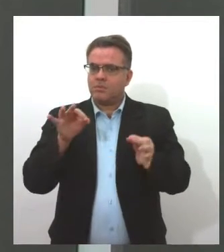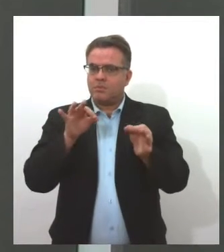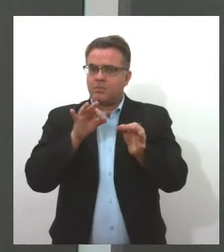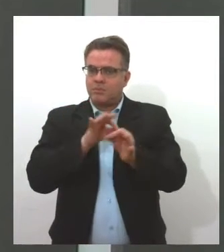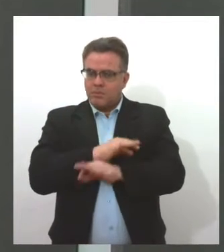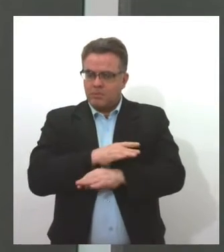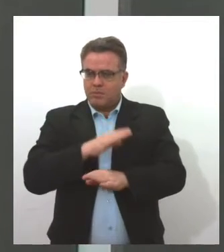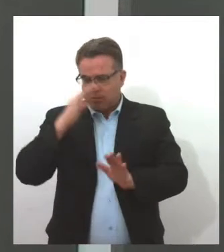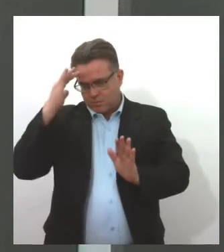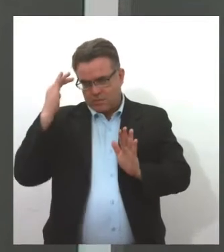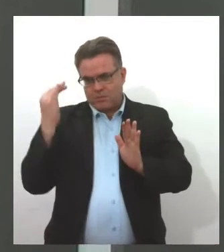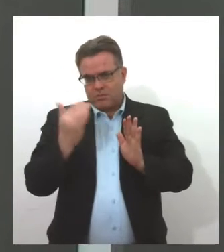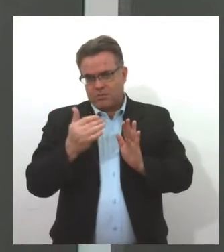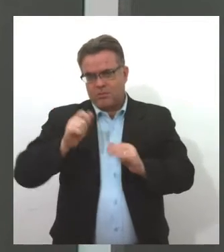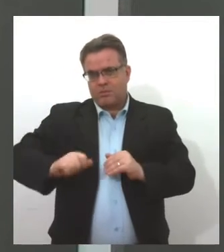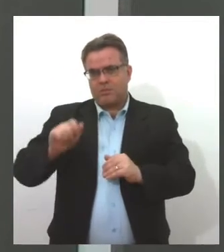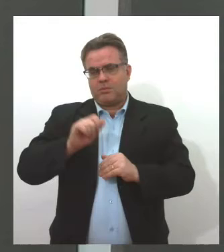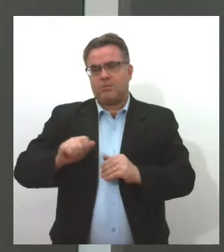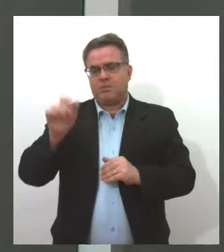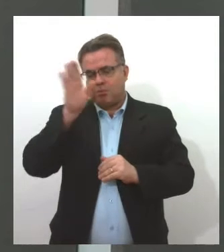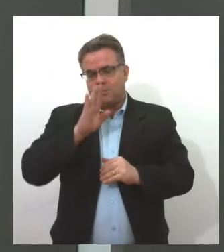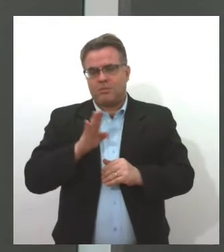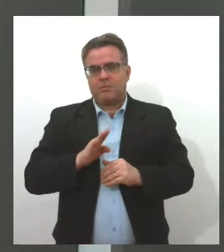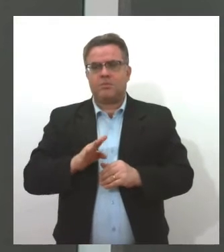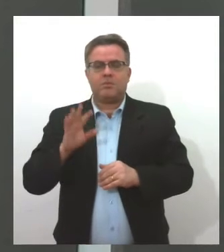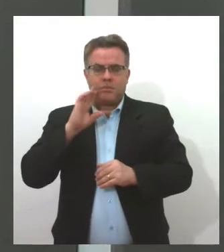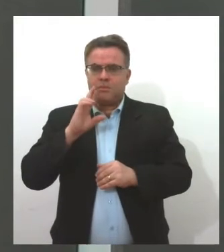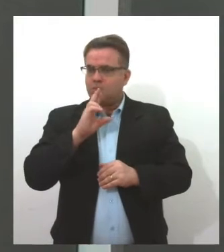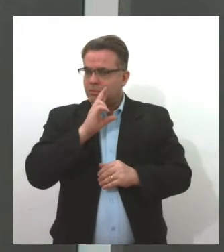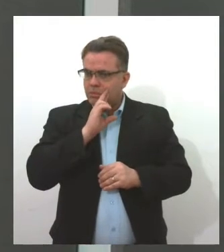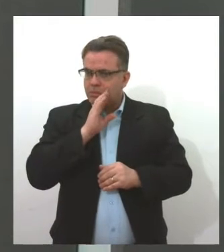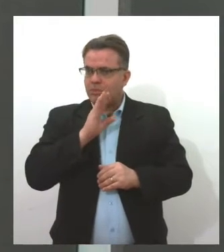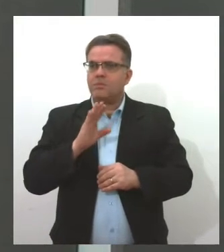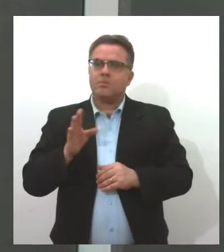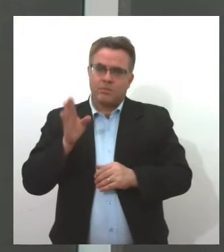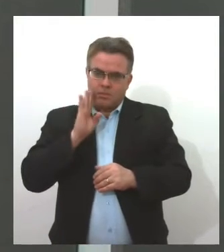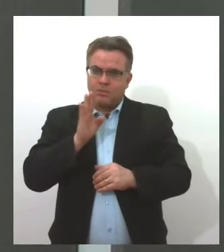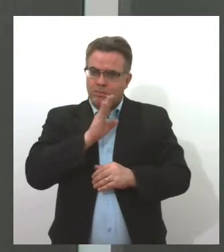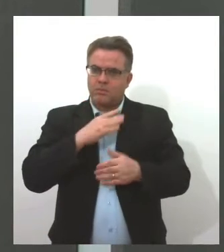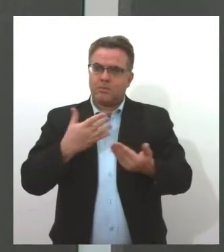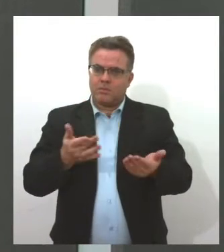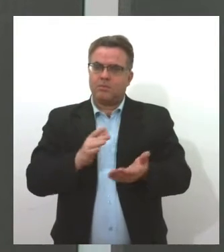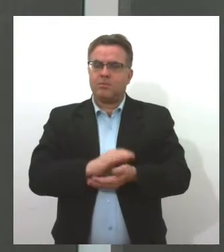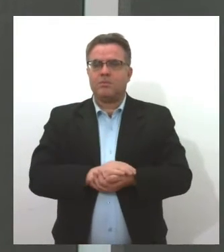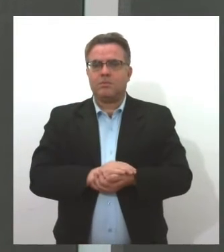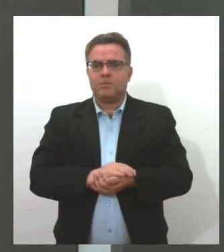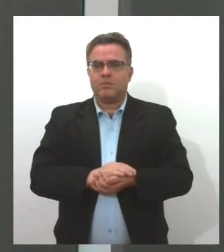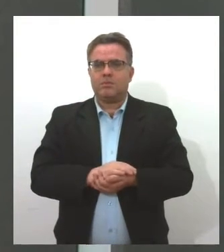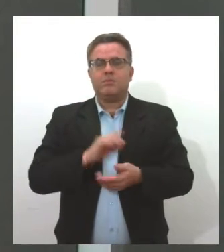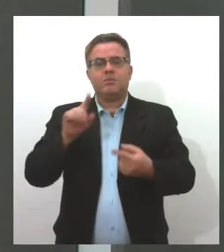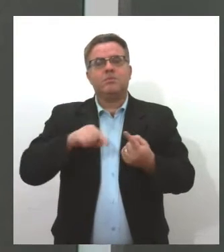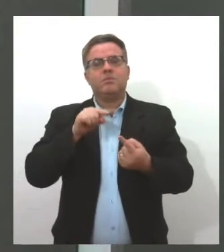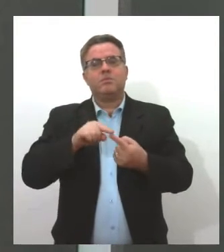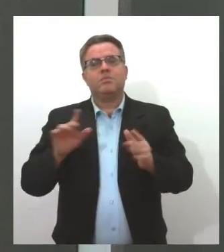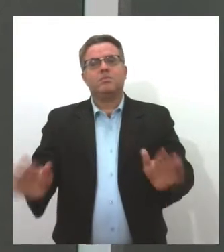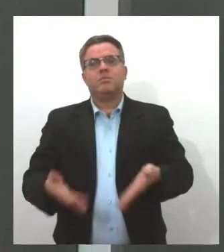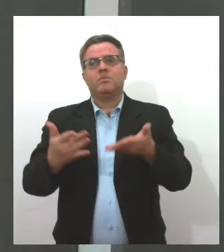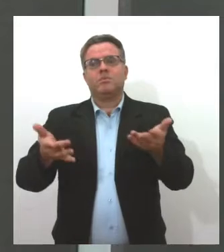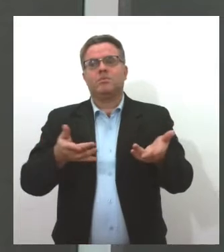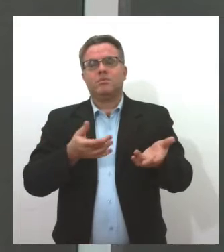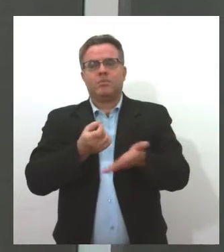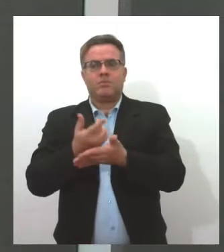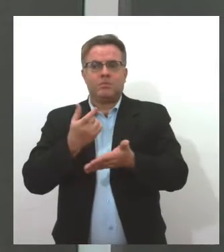solicitação da Associação Brasileira dos Bares e Restaurantes em Sergipe e do Sebrae. O objetivo é incentivar o consumo de